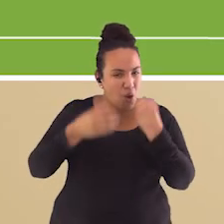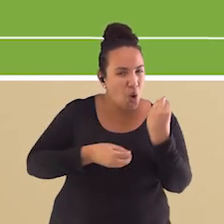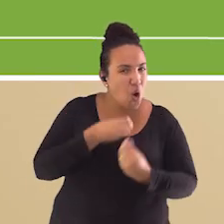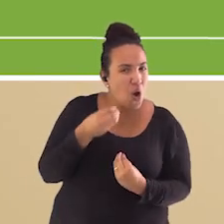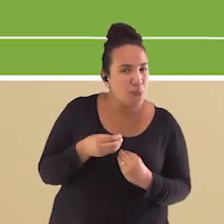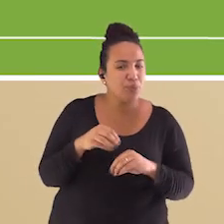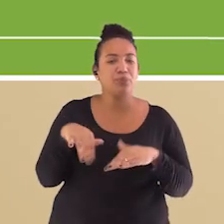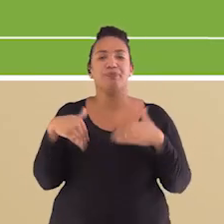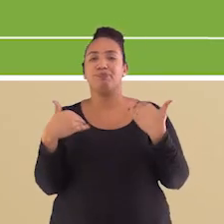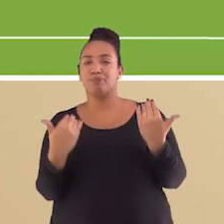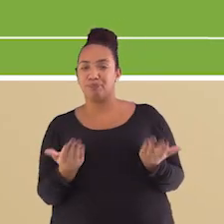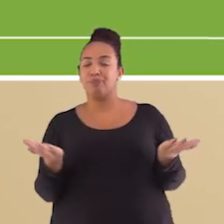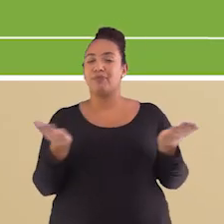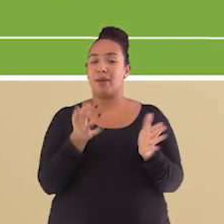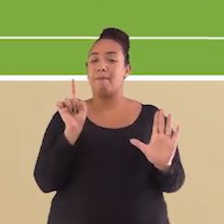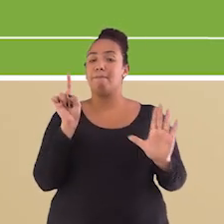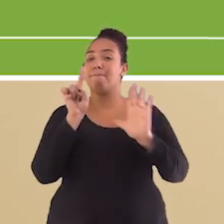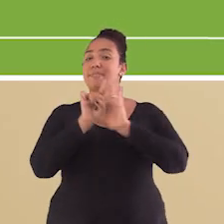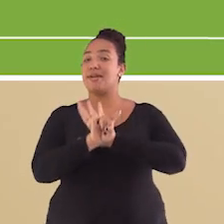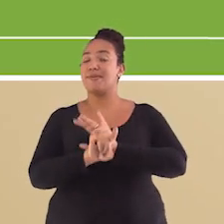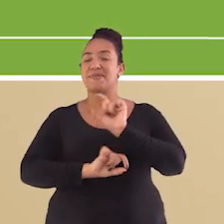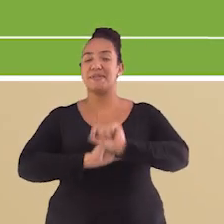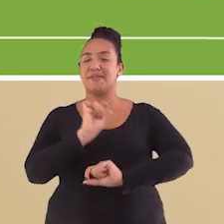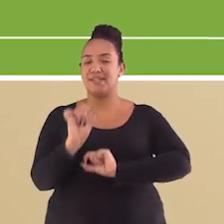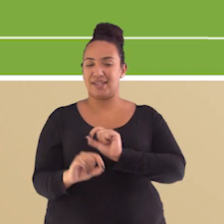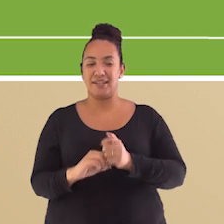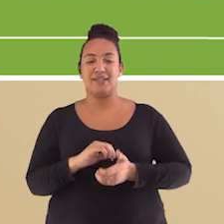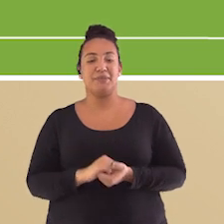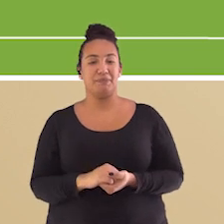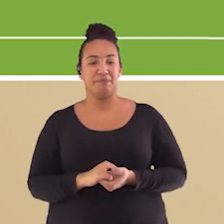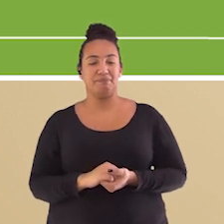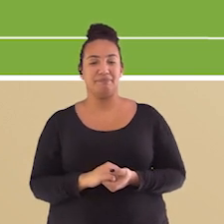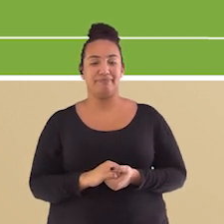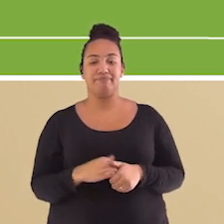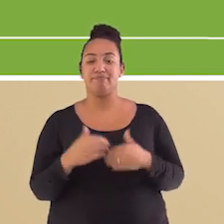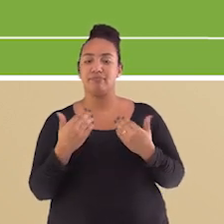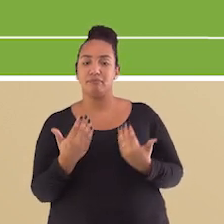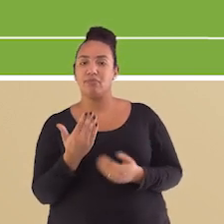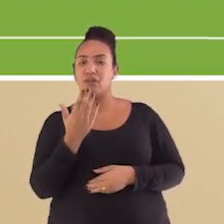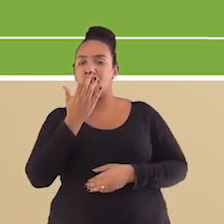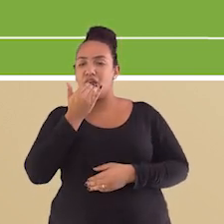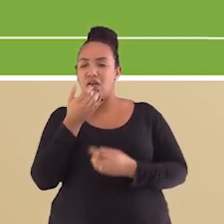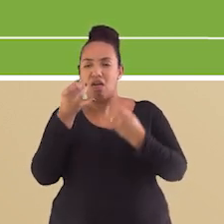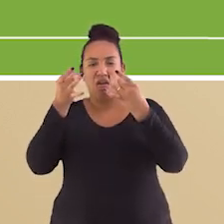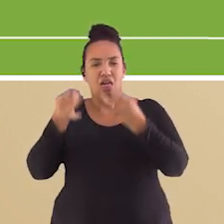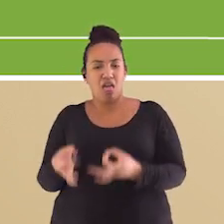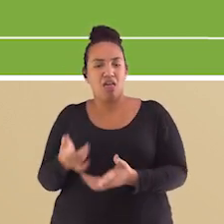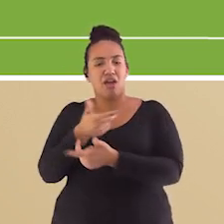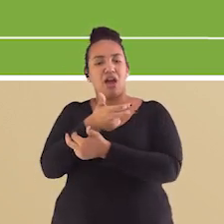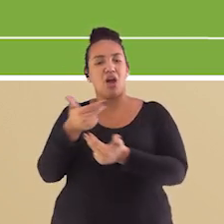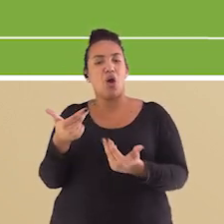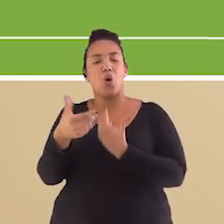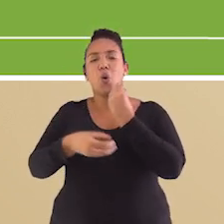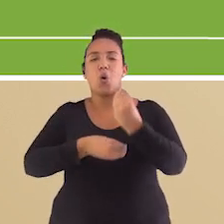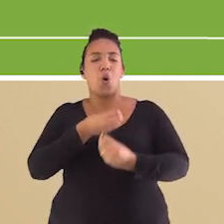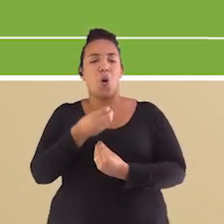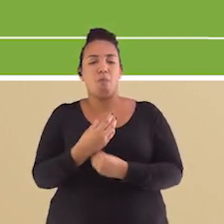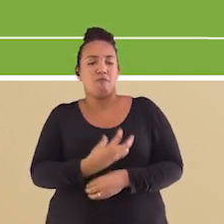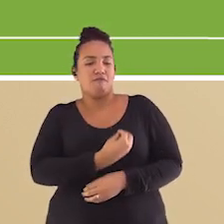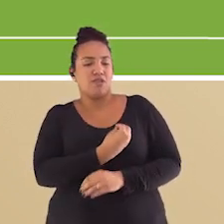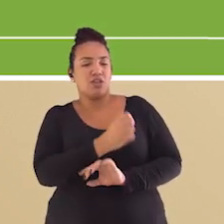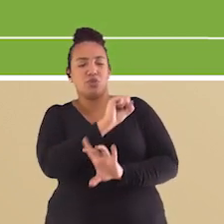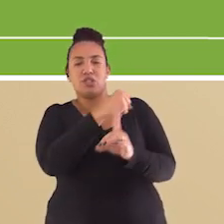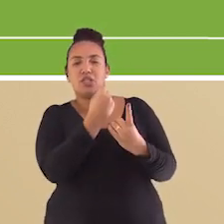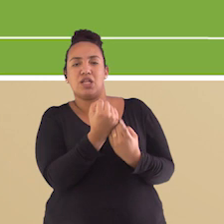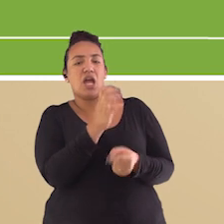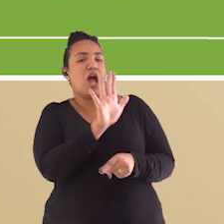Então, cola com a gente para a pergunta do dia, que é essa aqui. Como o reaproveitamento de resíduos orgânicos contribui para a qualidade de vida na sociedade?